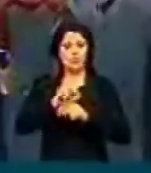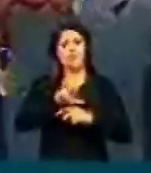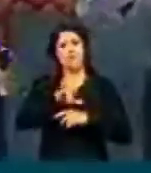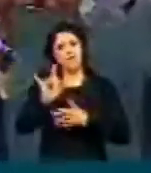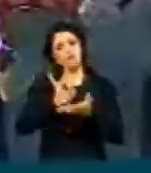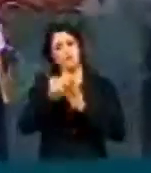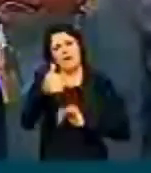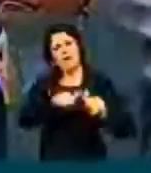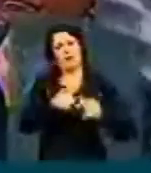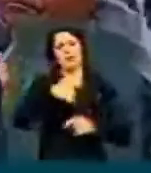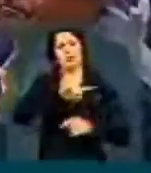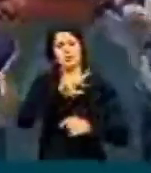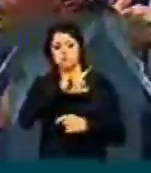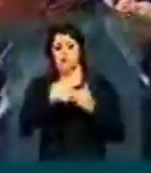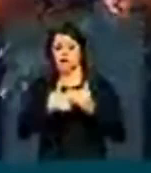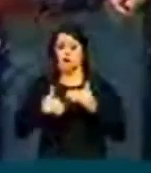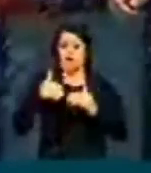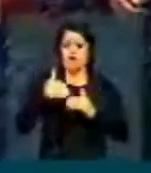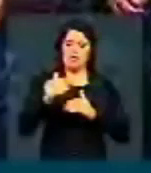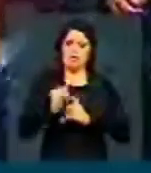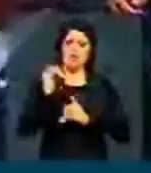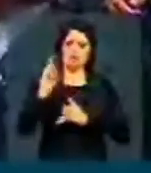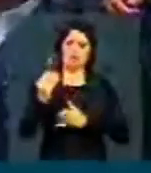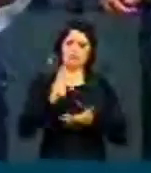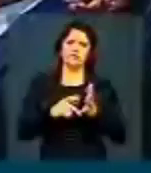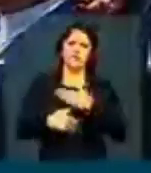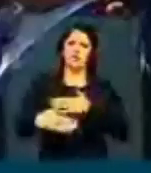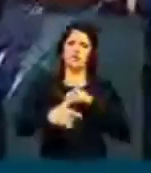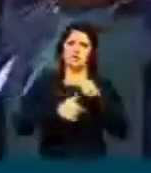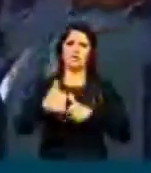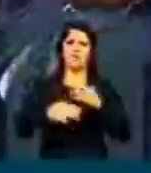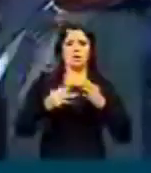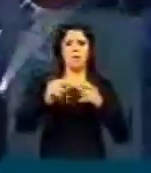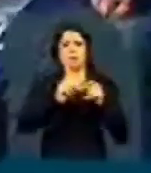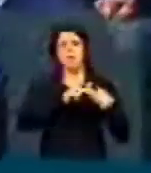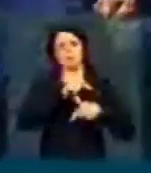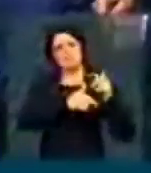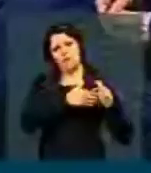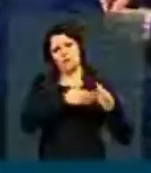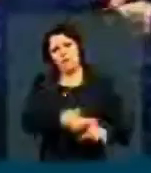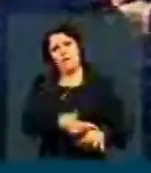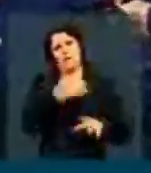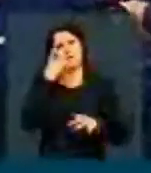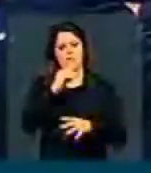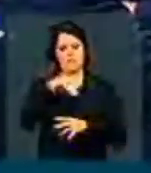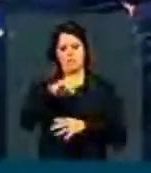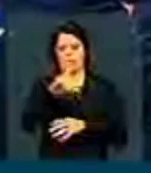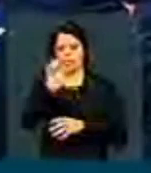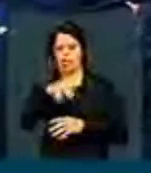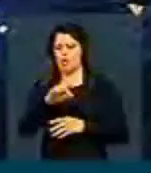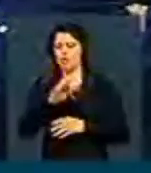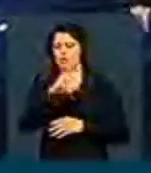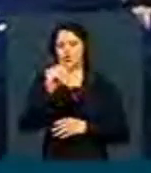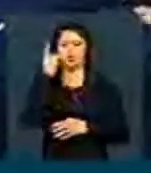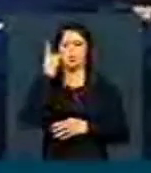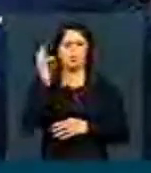avaliada. A gente está dando um passo importante nesse trabalho que foi realizado pelo deputado Molon e todos os deputados,